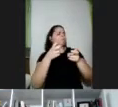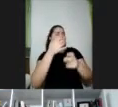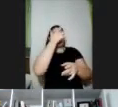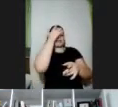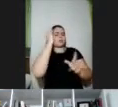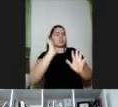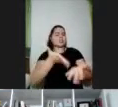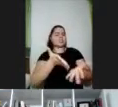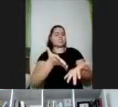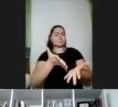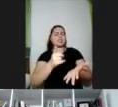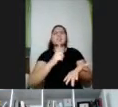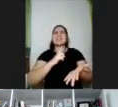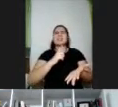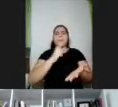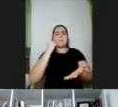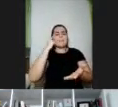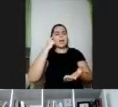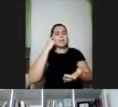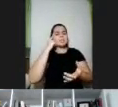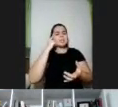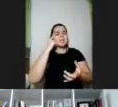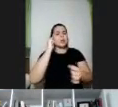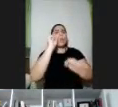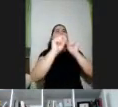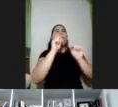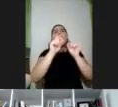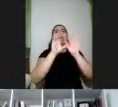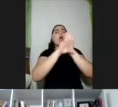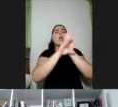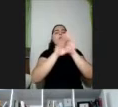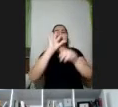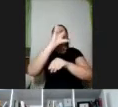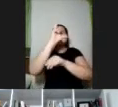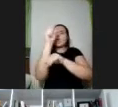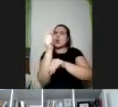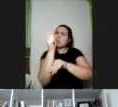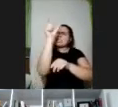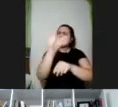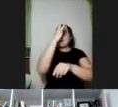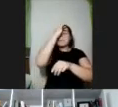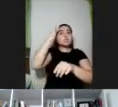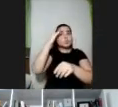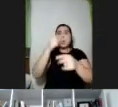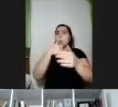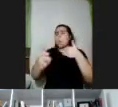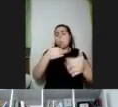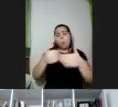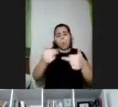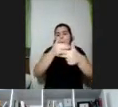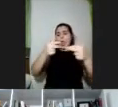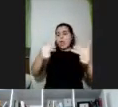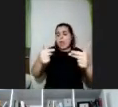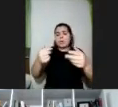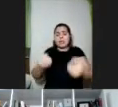uma ideia definida do que era a África e qualquer pessoa que vinha da África e qualquer coisa que era produzida em qualquer um dos